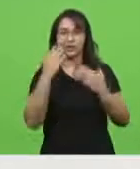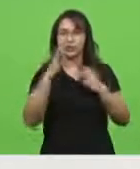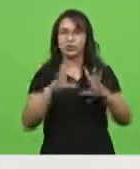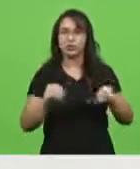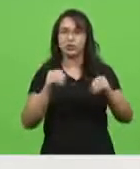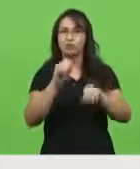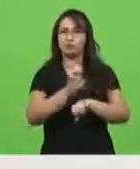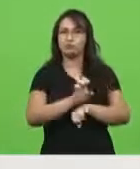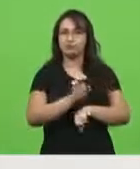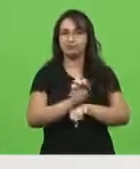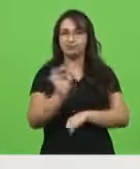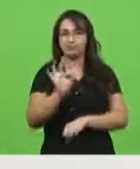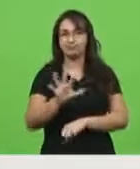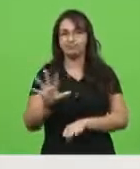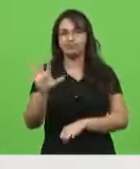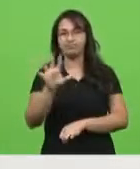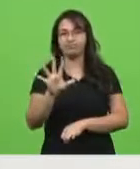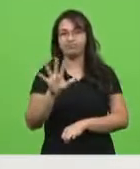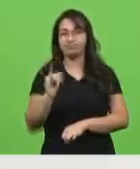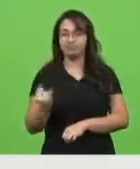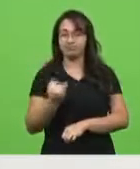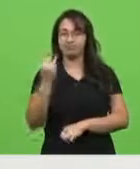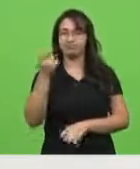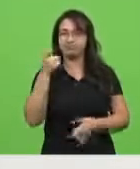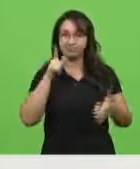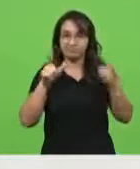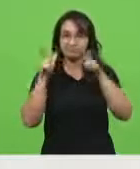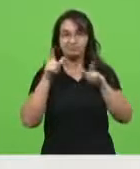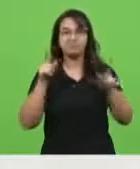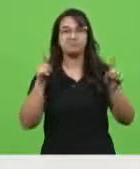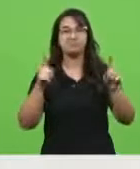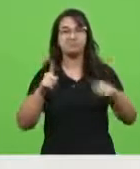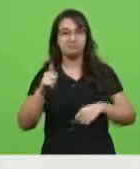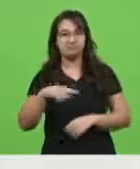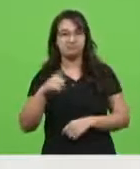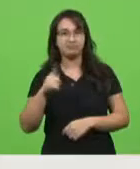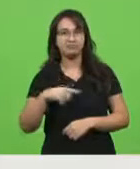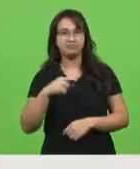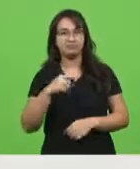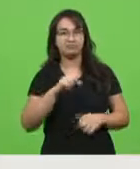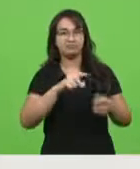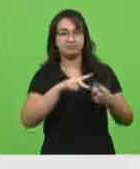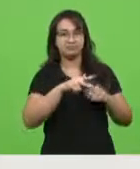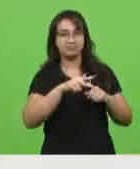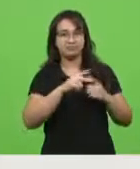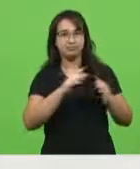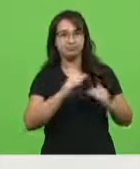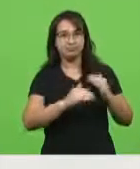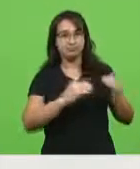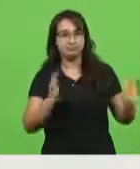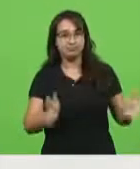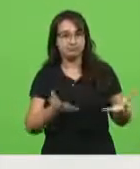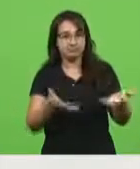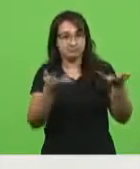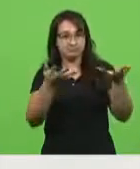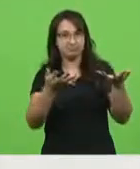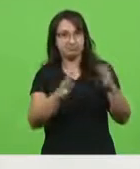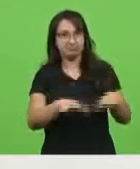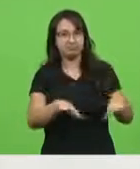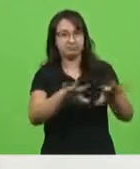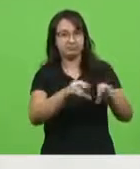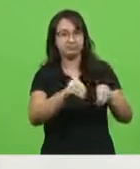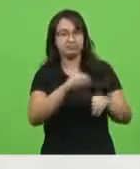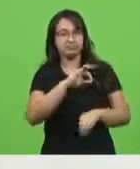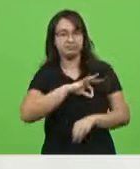ajudaram nessa importante conquista que é a manutenção da progressão e das promoções. Isso se deu em